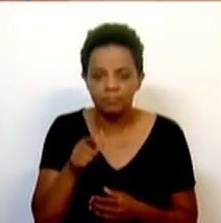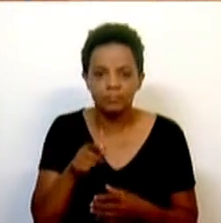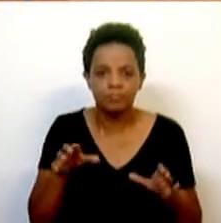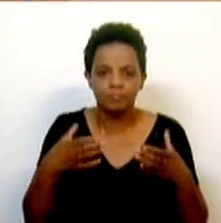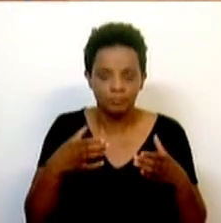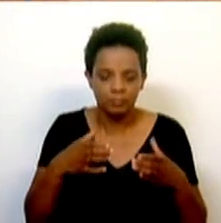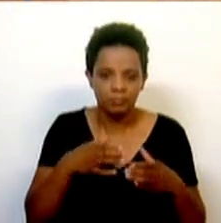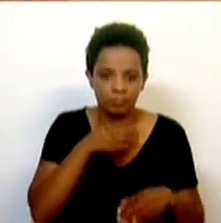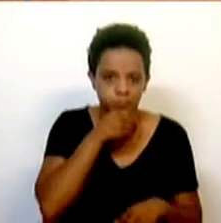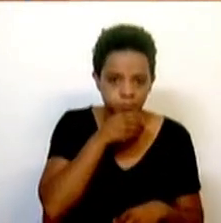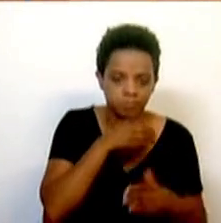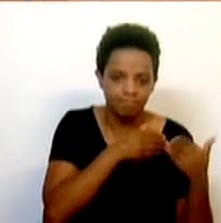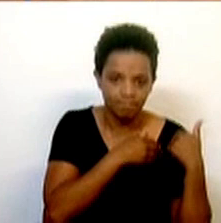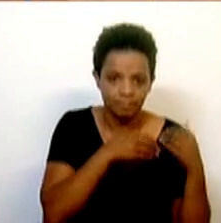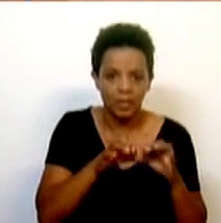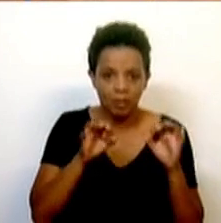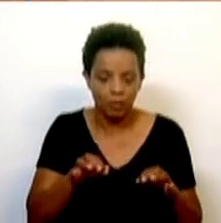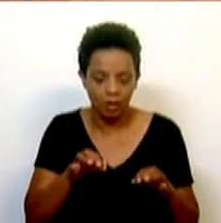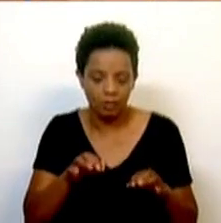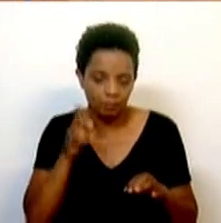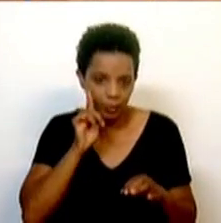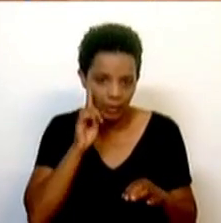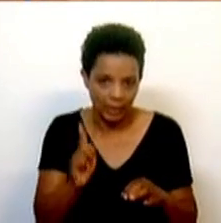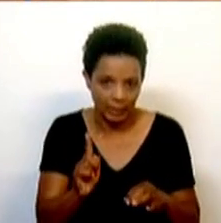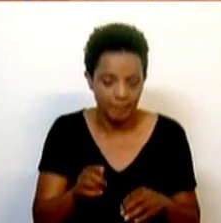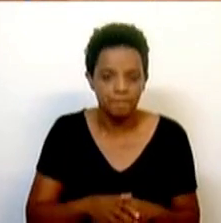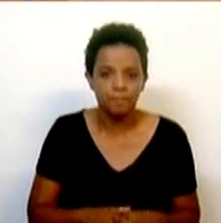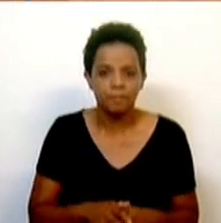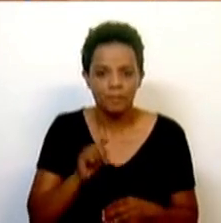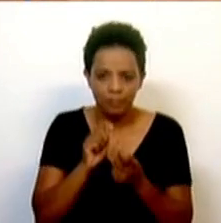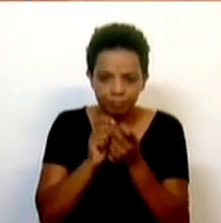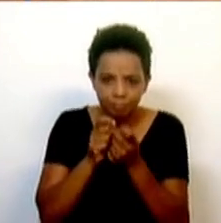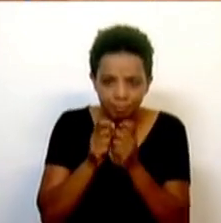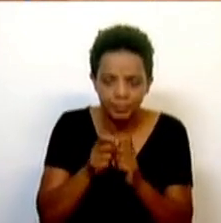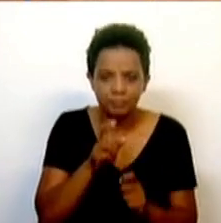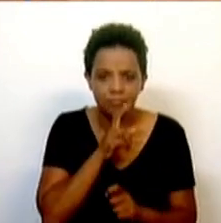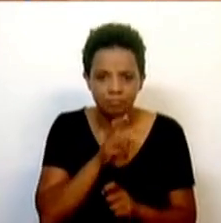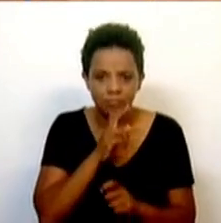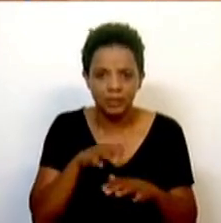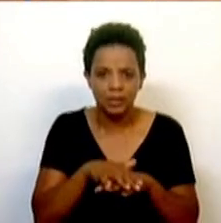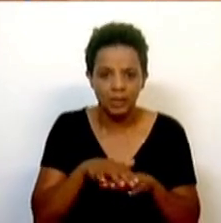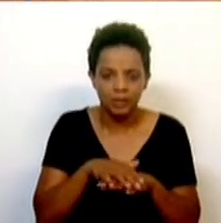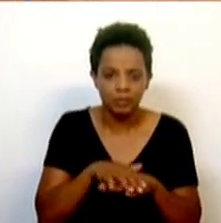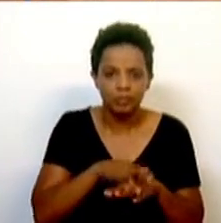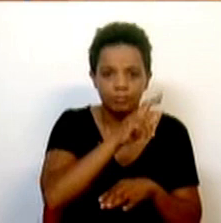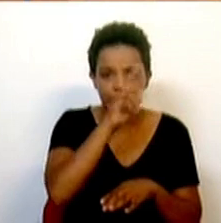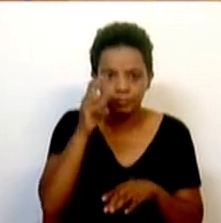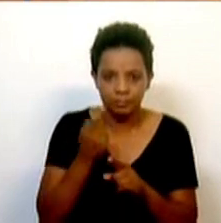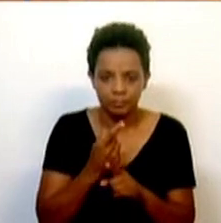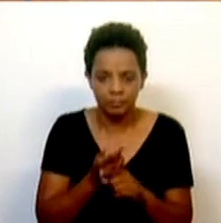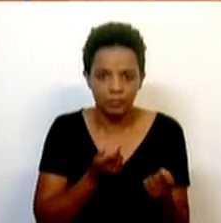forças de segurança, como não podia deixar de ser. Estão a ser ajustadas as respostas das redes de abastecimento